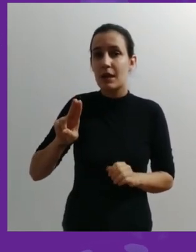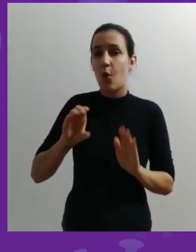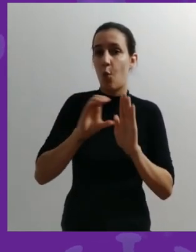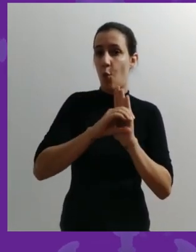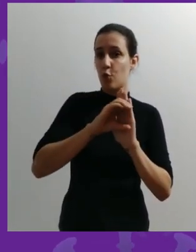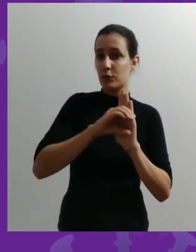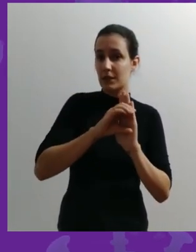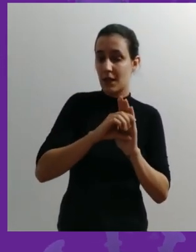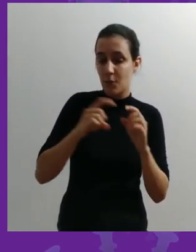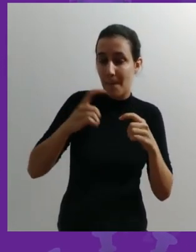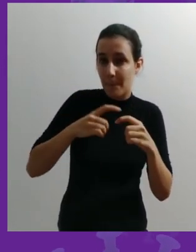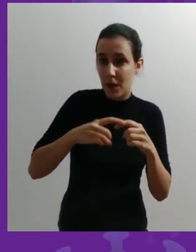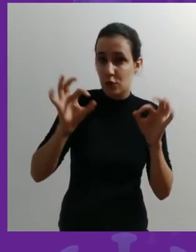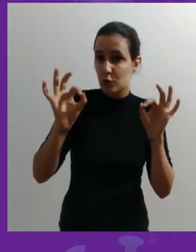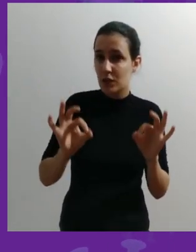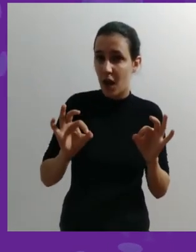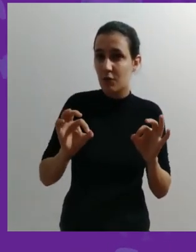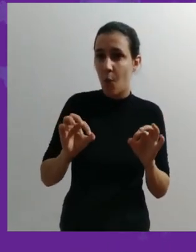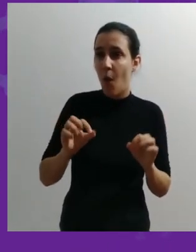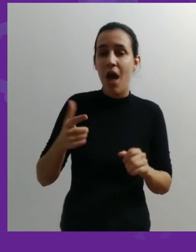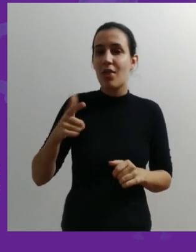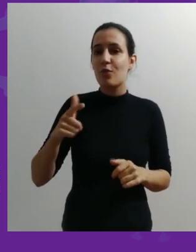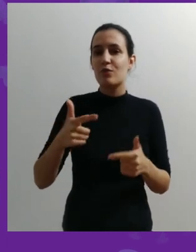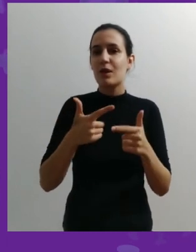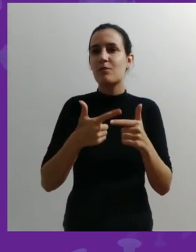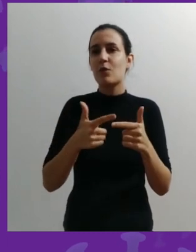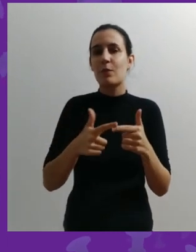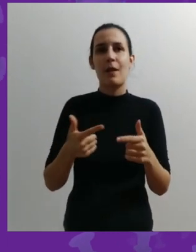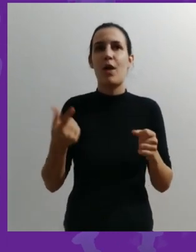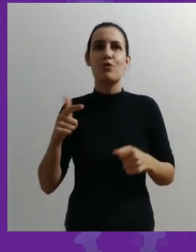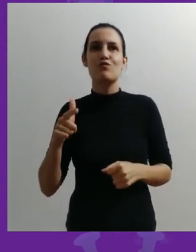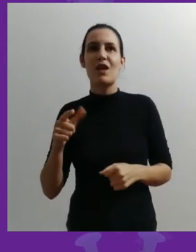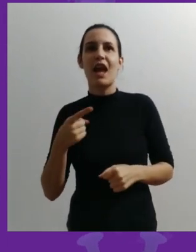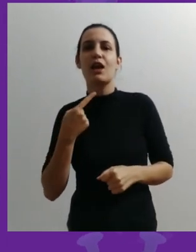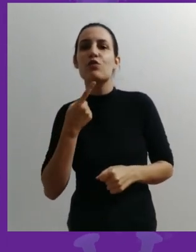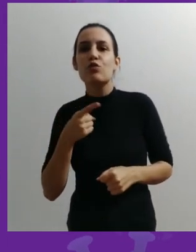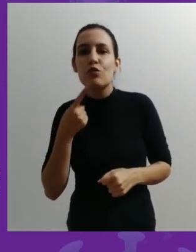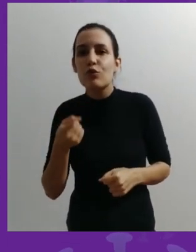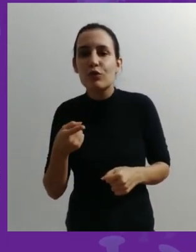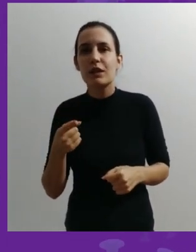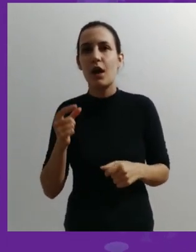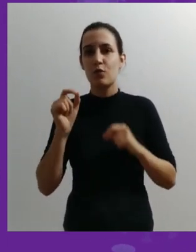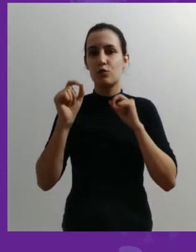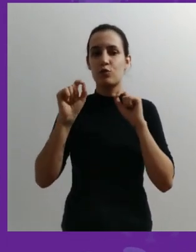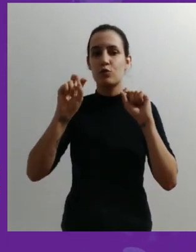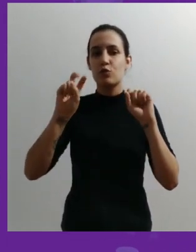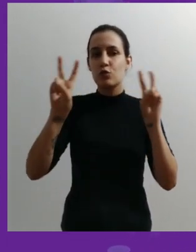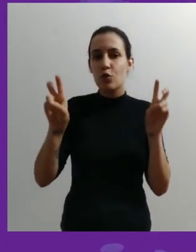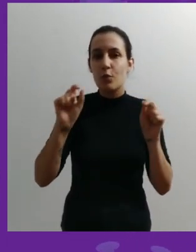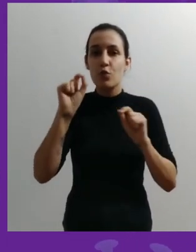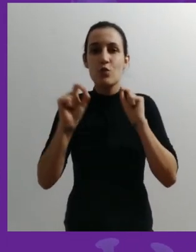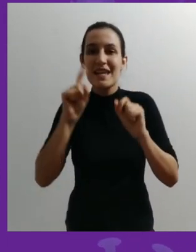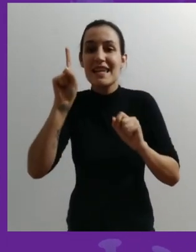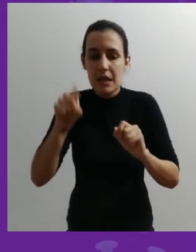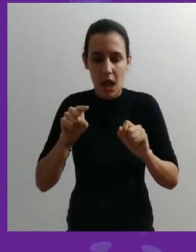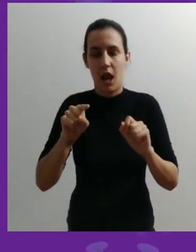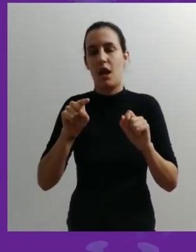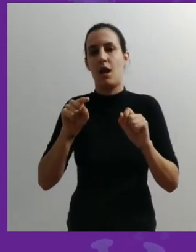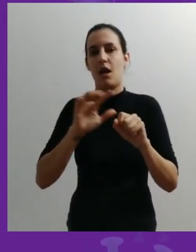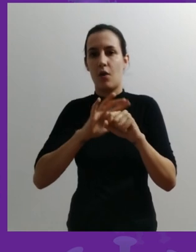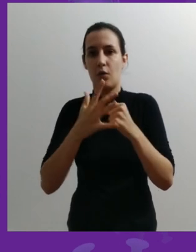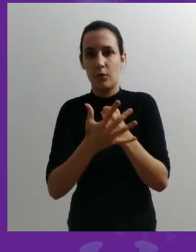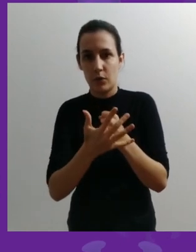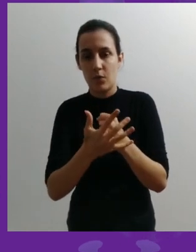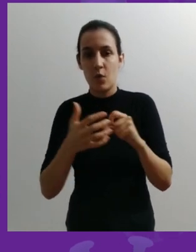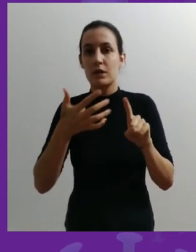corretos, talvez a gente não vá ter muita dúvida em definir de fato o que é a COVID. A princípio, como